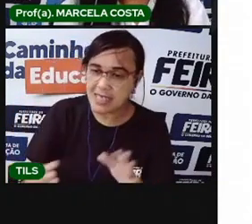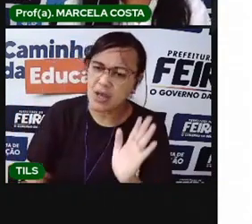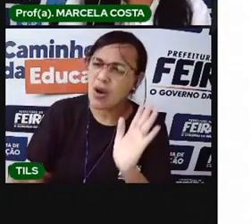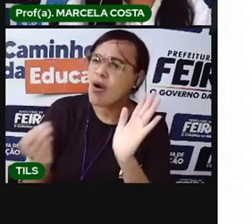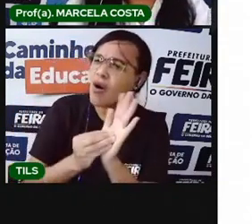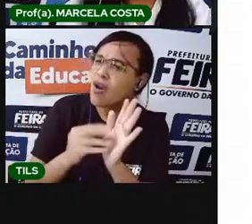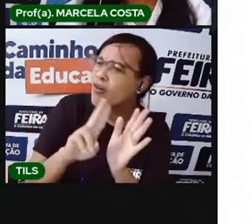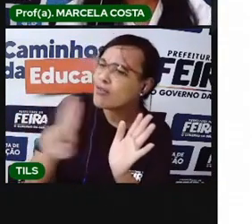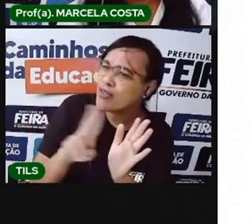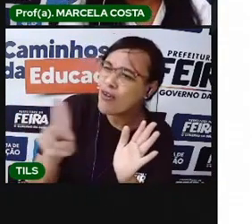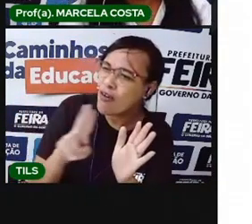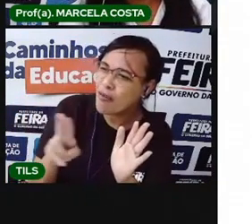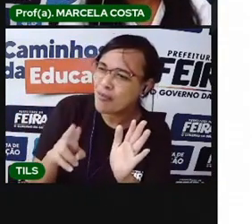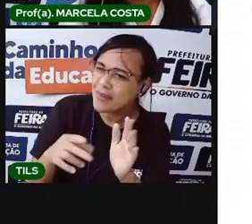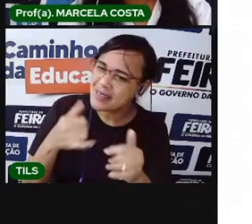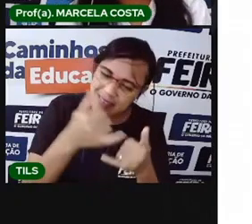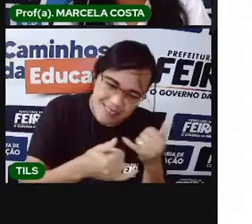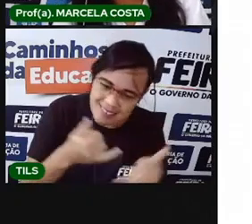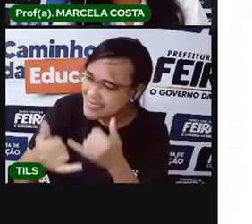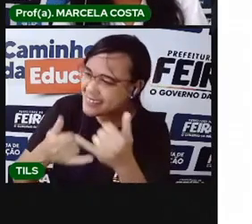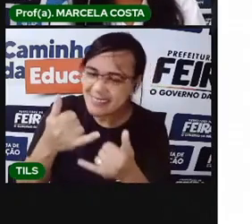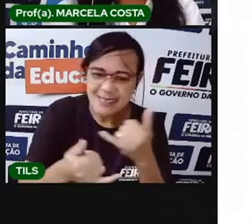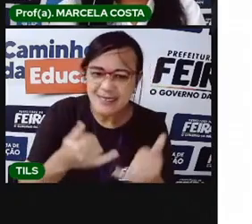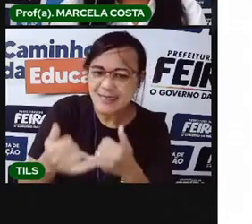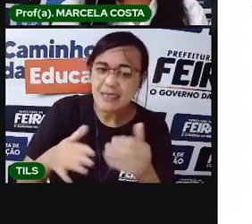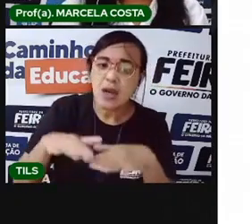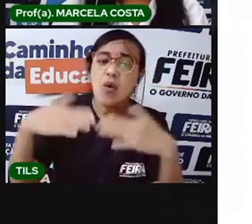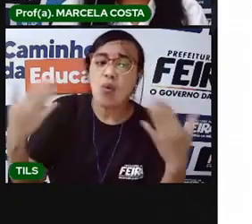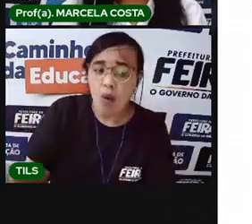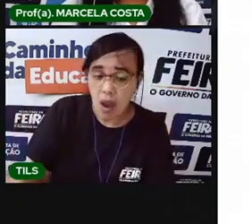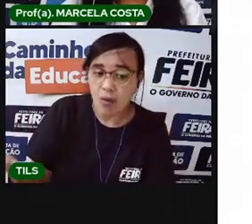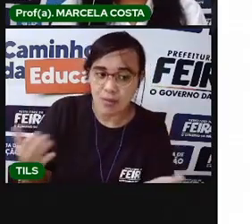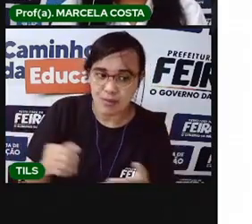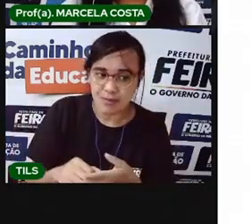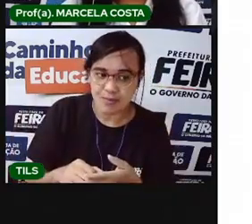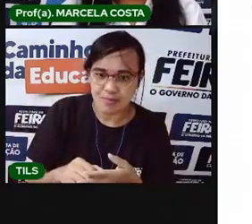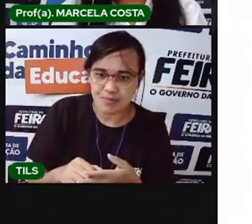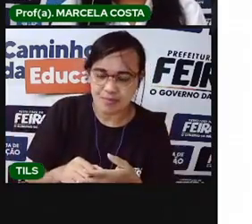responde aqui para mim. Você tem algum apelido? A mulher do carinhoso que as pessoas te chamam?